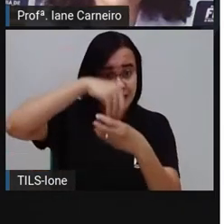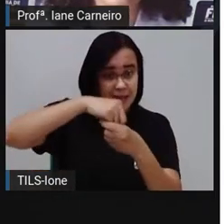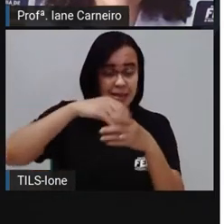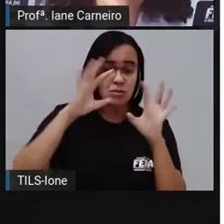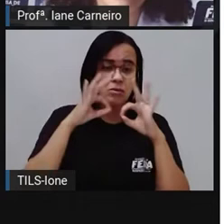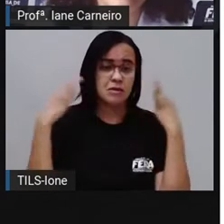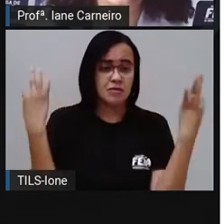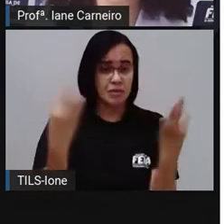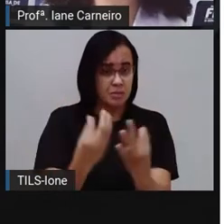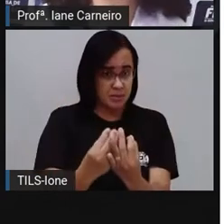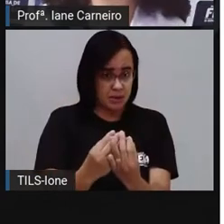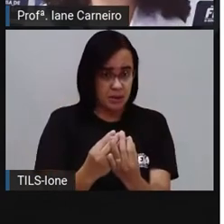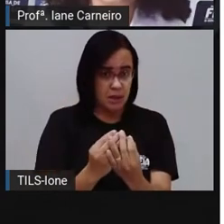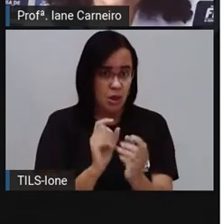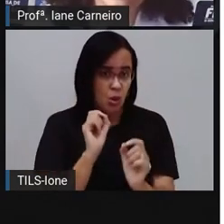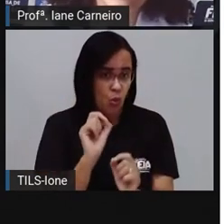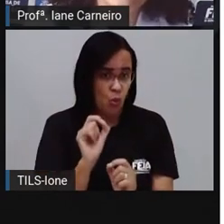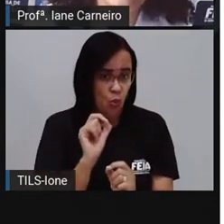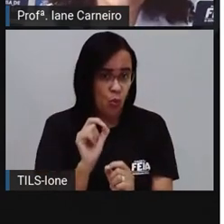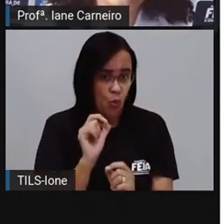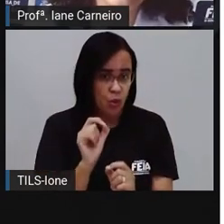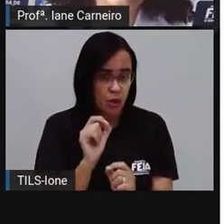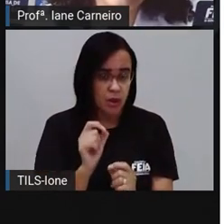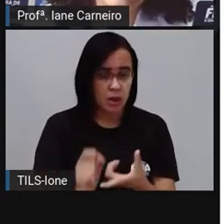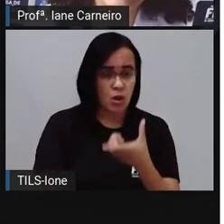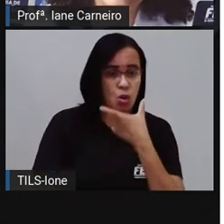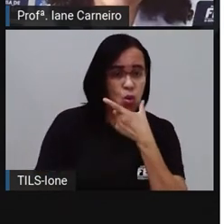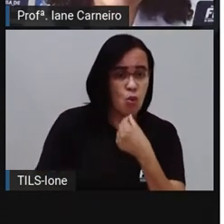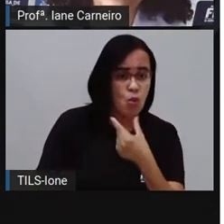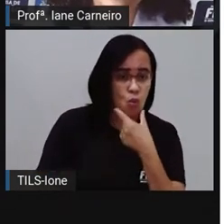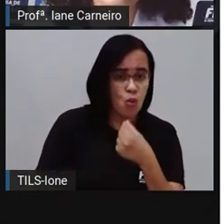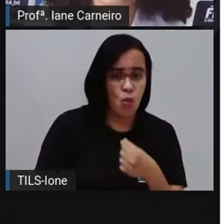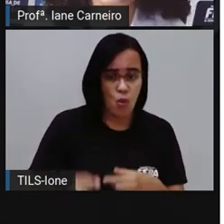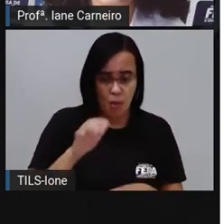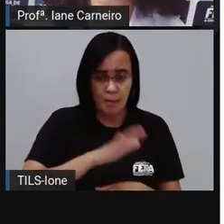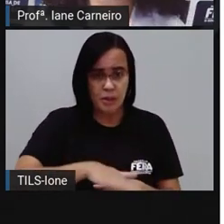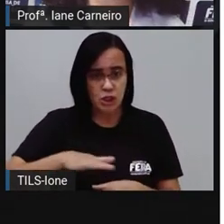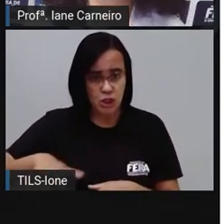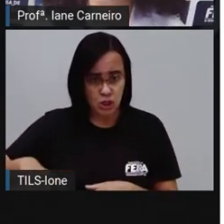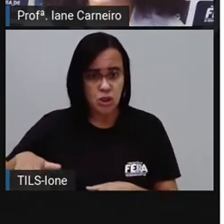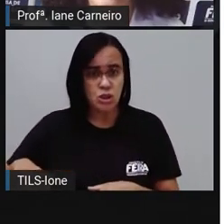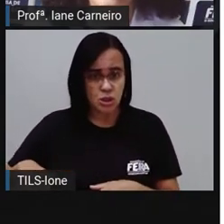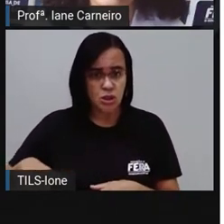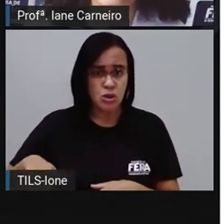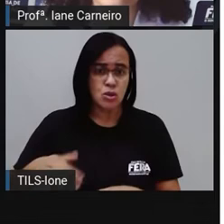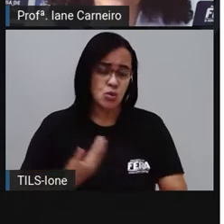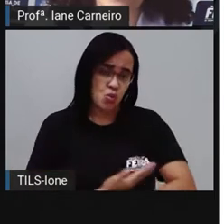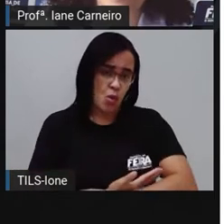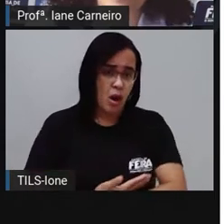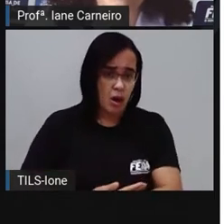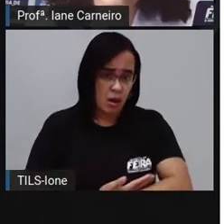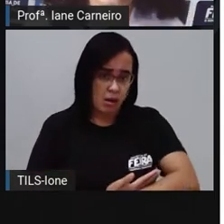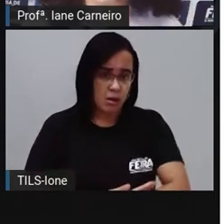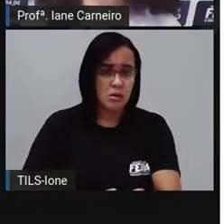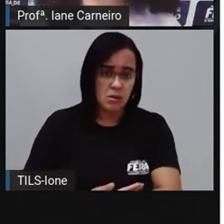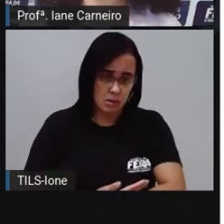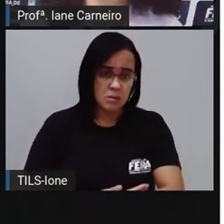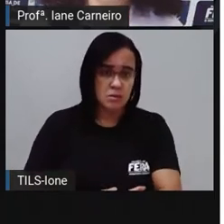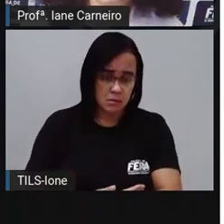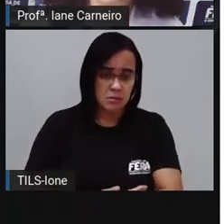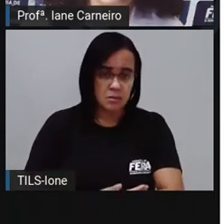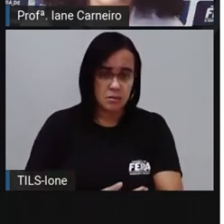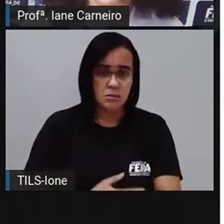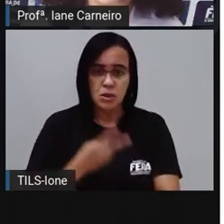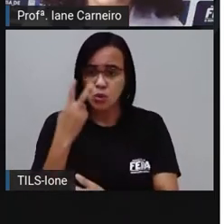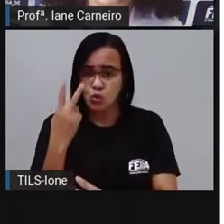senhor, um homem, né? Um menino, outros dois aqui sentados. Tem uma criança de colo, né? A gente vê